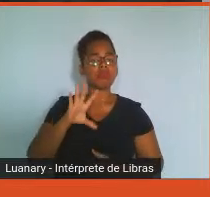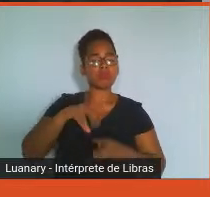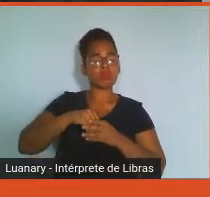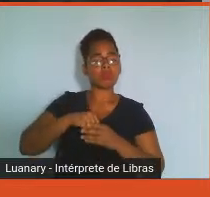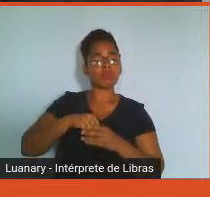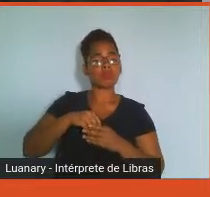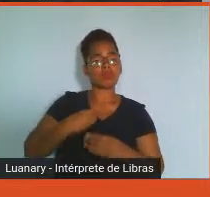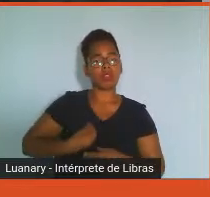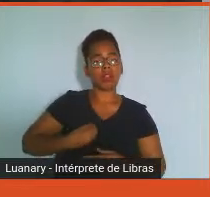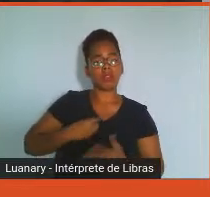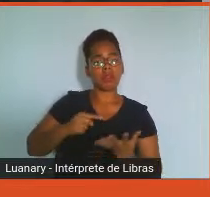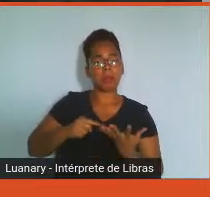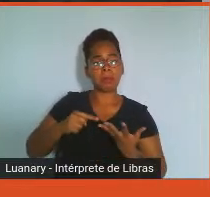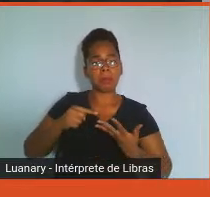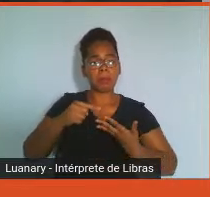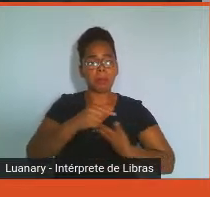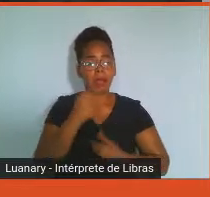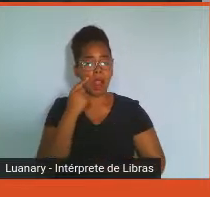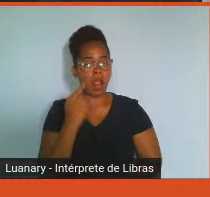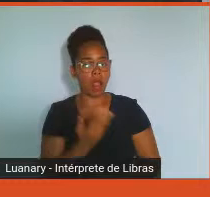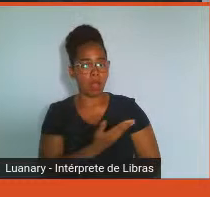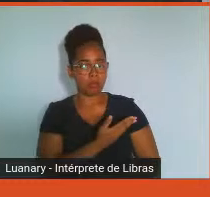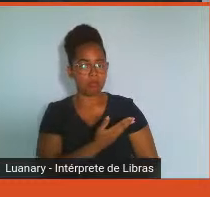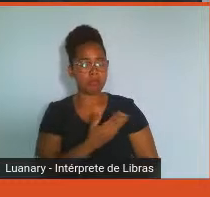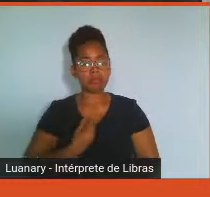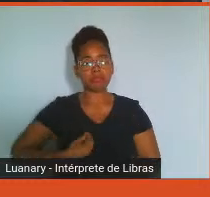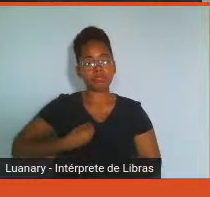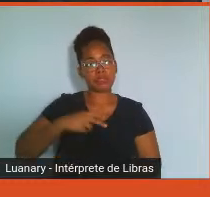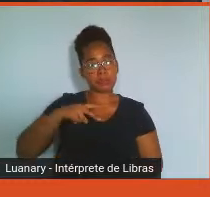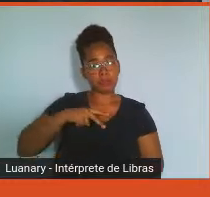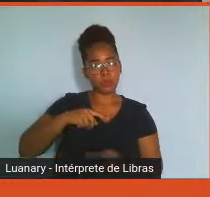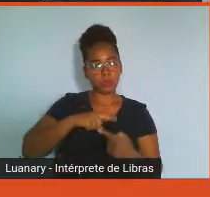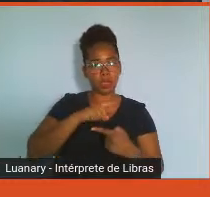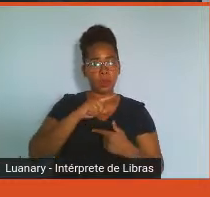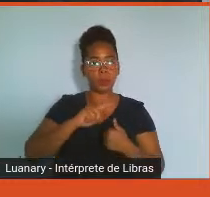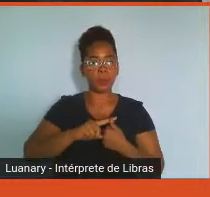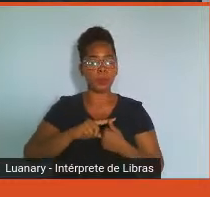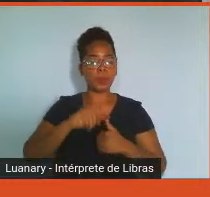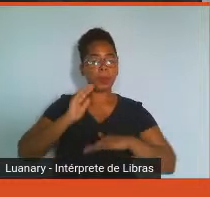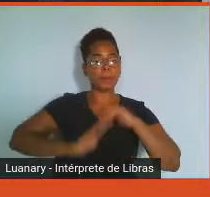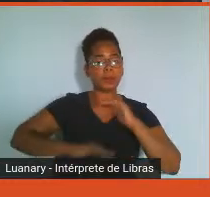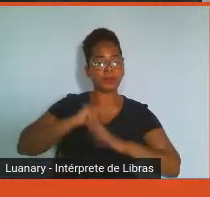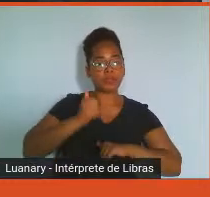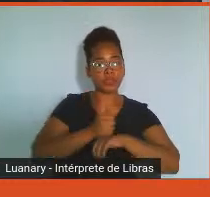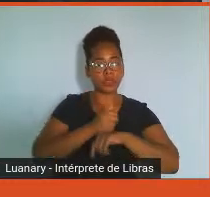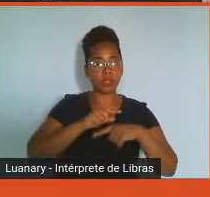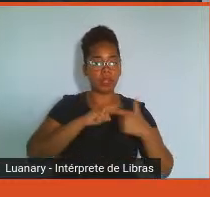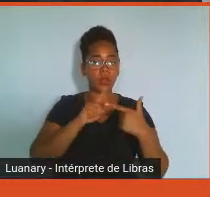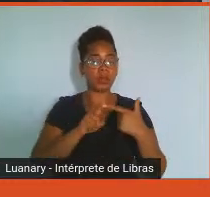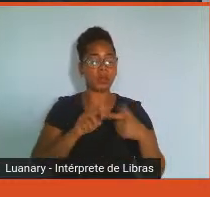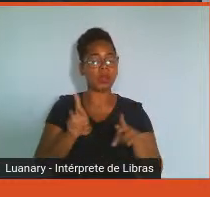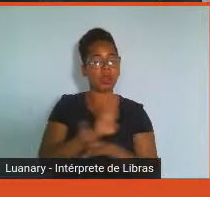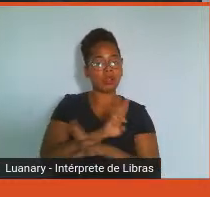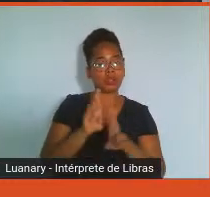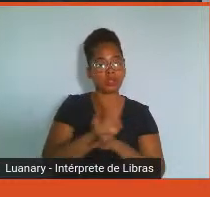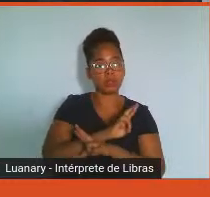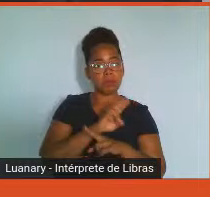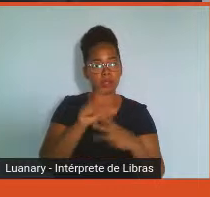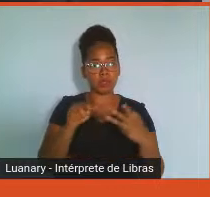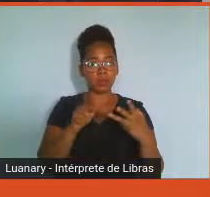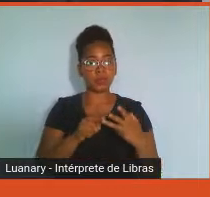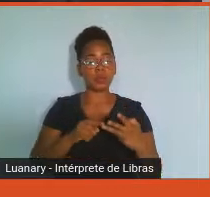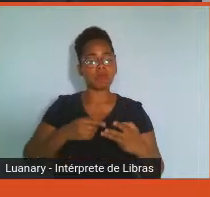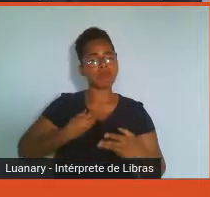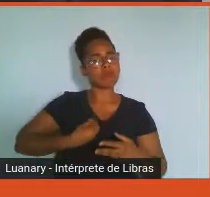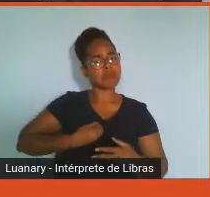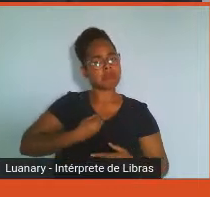desses quadrantes, né, pessoal, profissional, relacionamentos e qualidade de vida. E